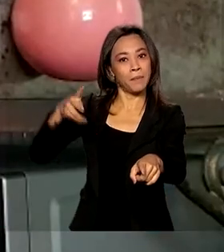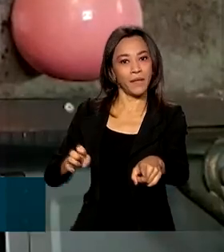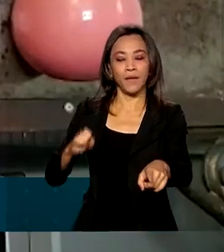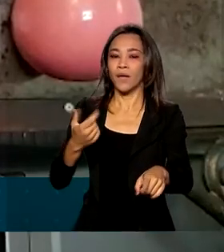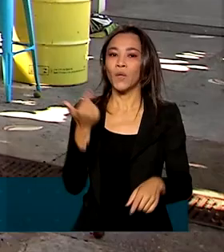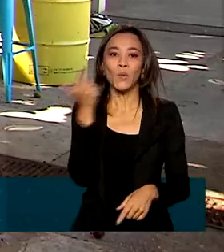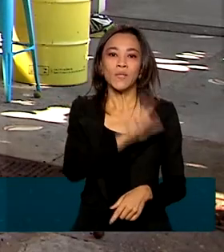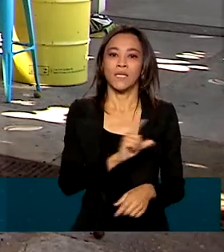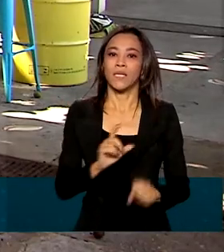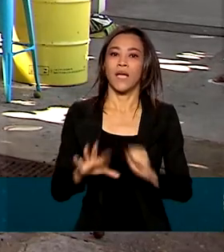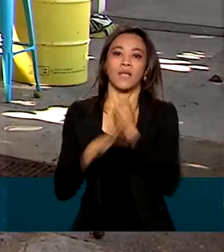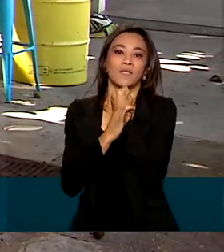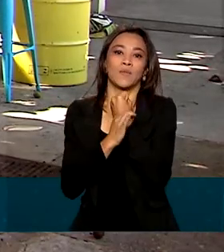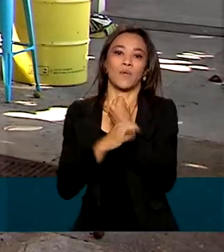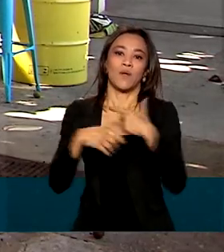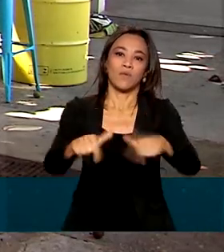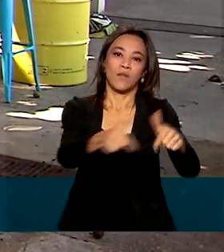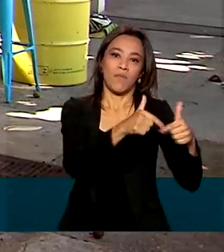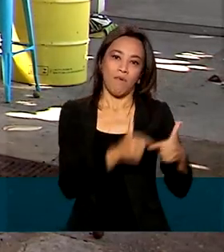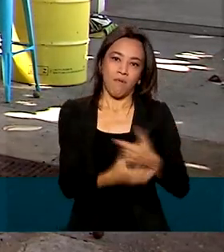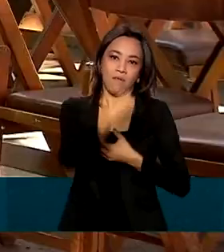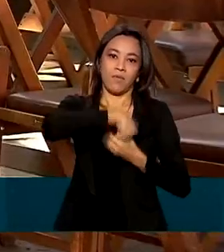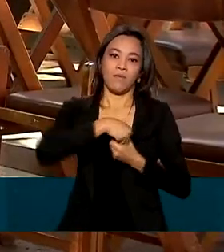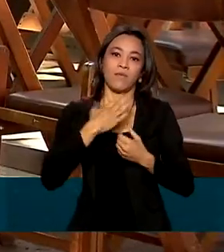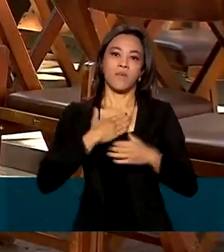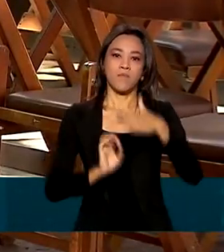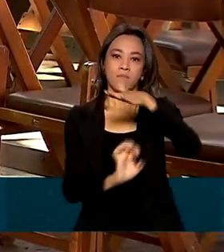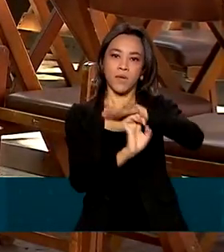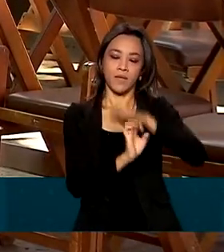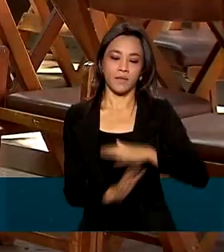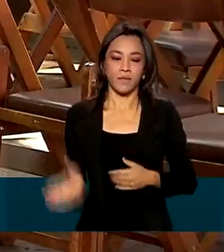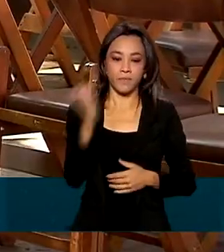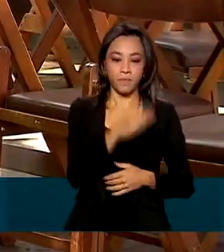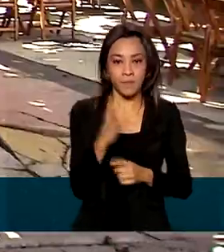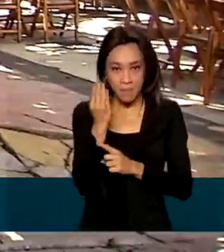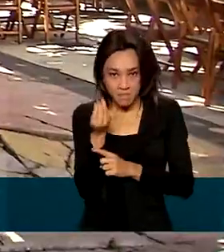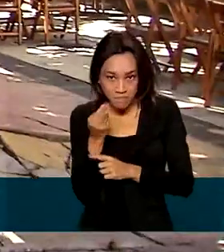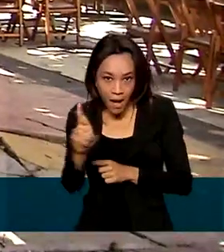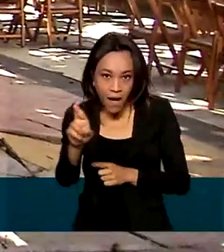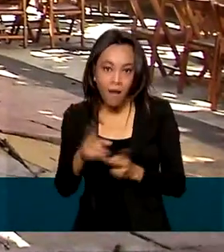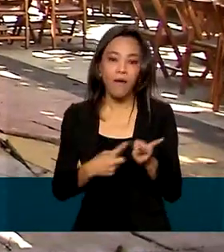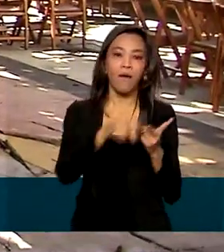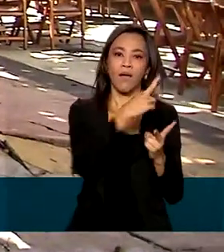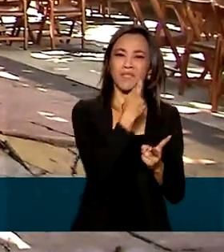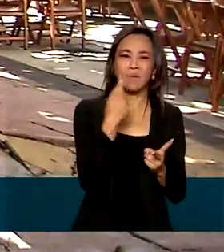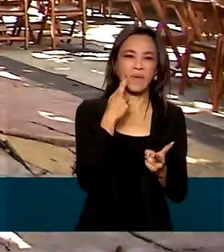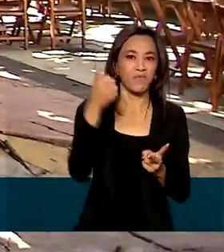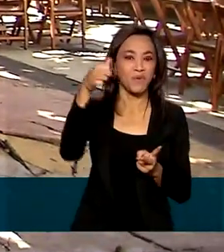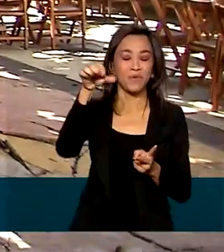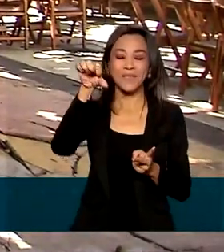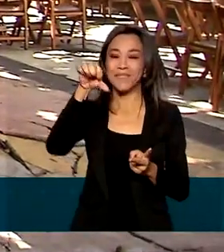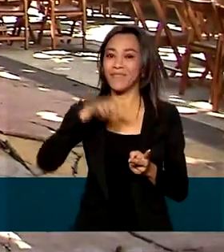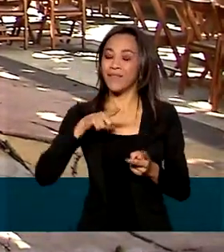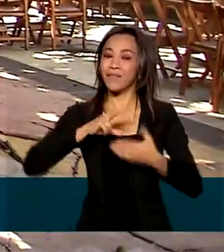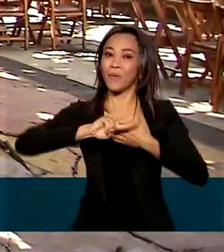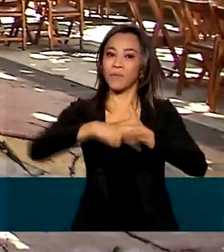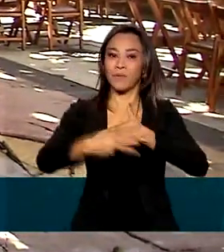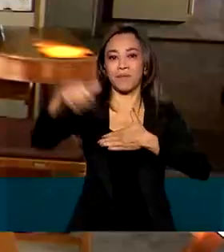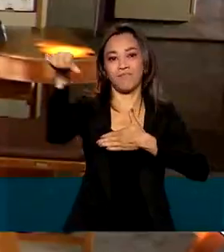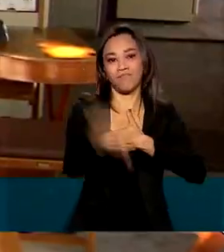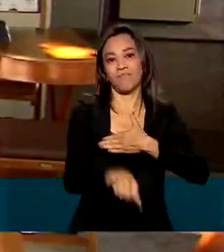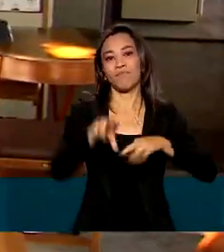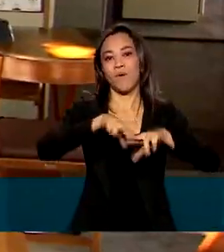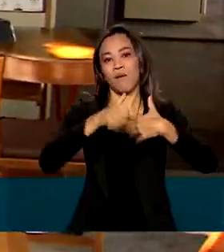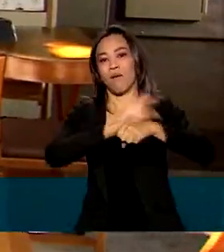na minha empresa. O setor de bares e restaurantes foi um dos mais afetados pela pandemia. Segundo pesquisa feita pela Associação